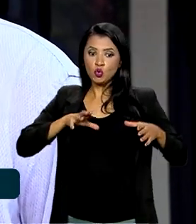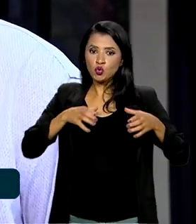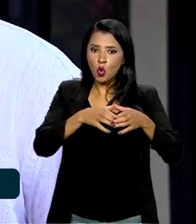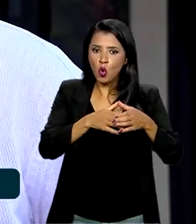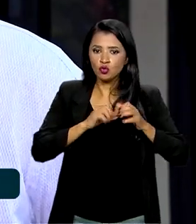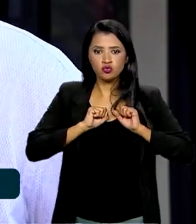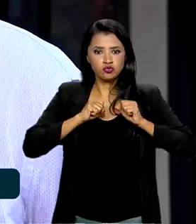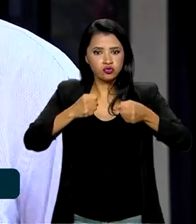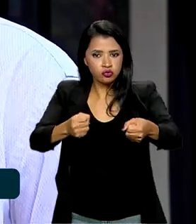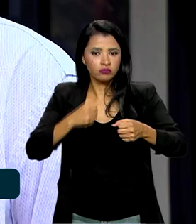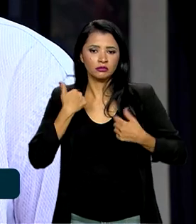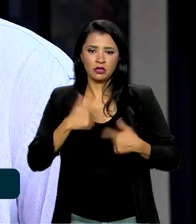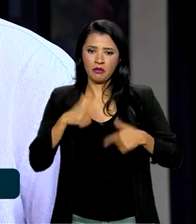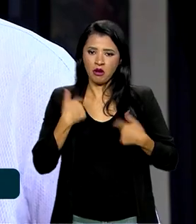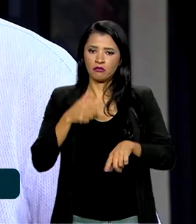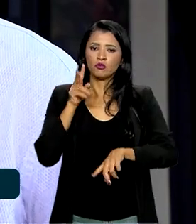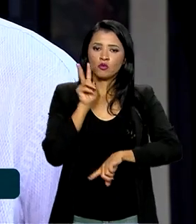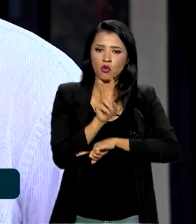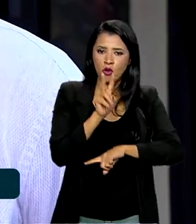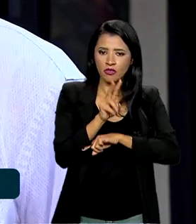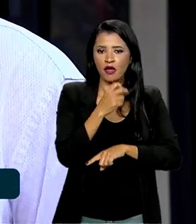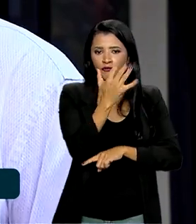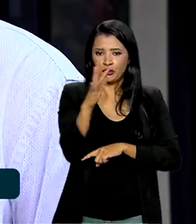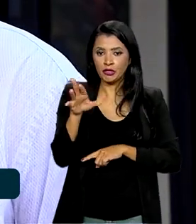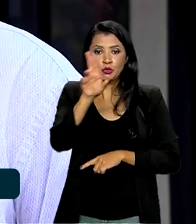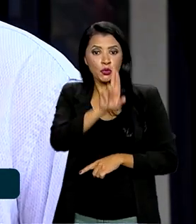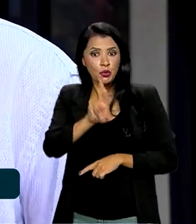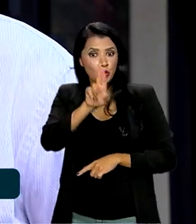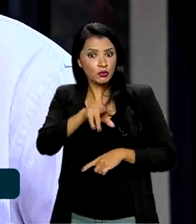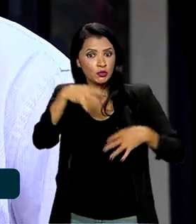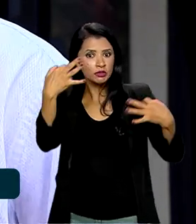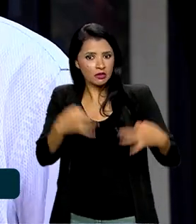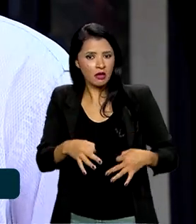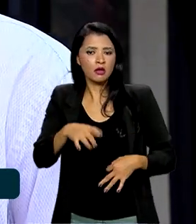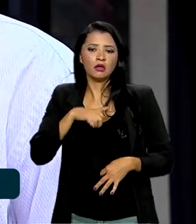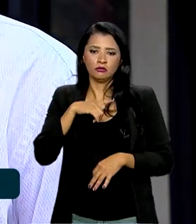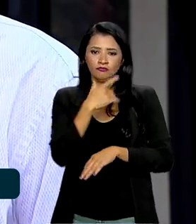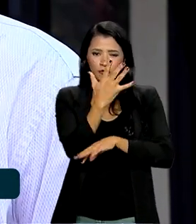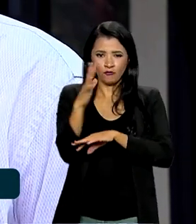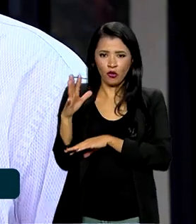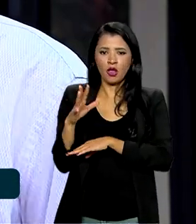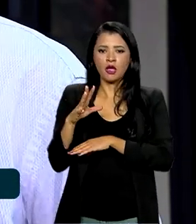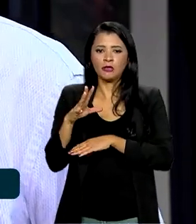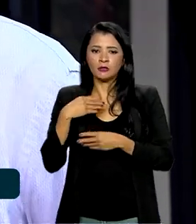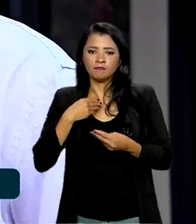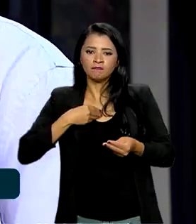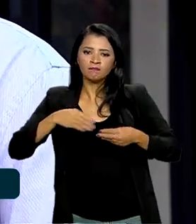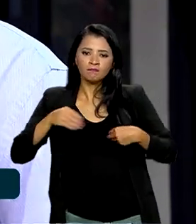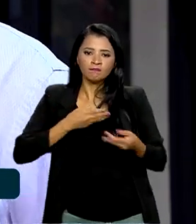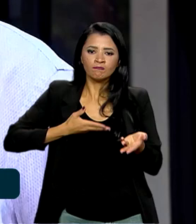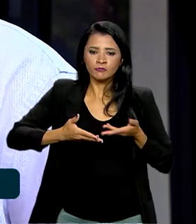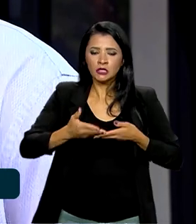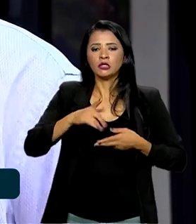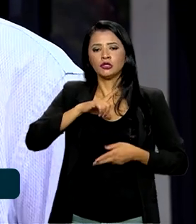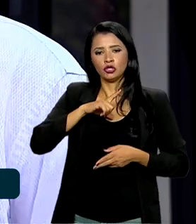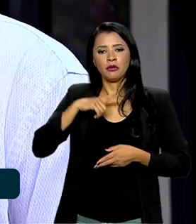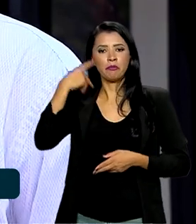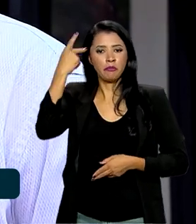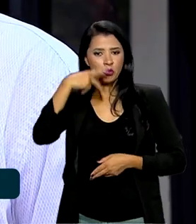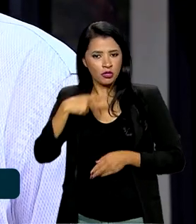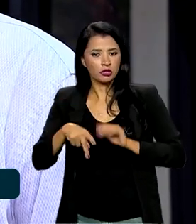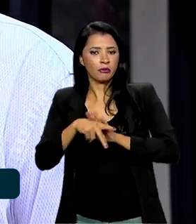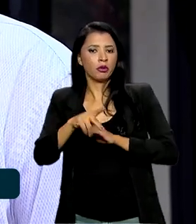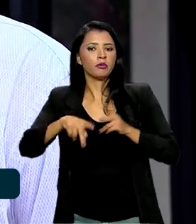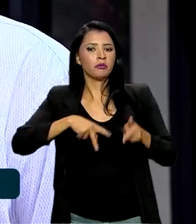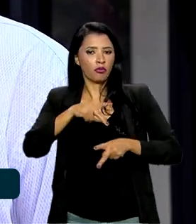de preservação da floresta, de utilização adequada da floresta, de ter um manejo adequado, de ter políticas públicas que atendam